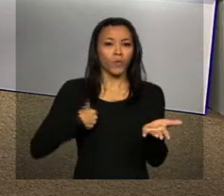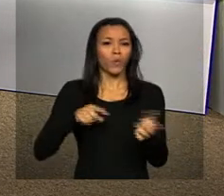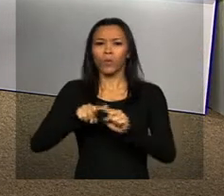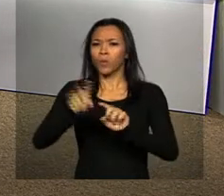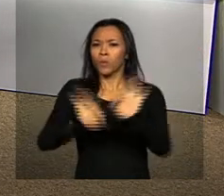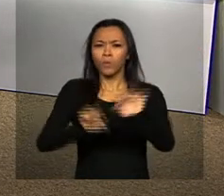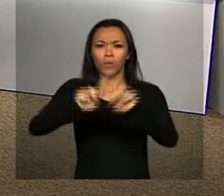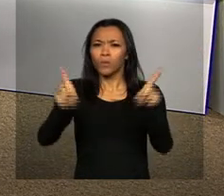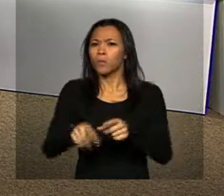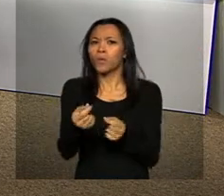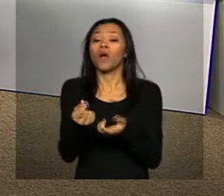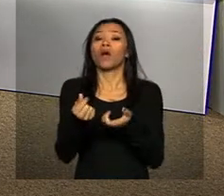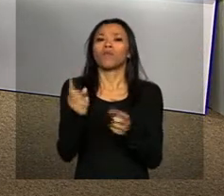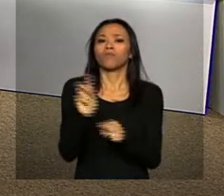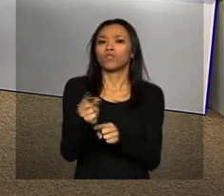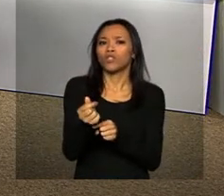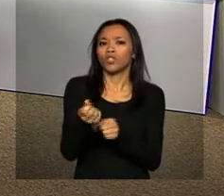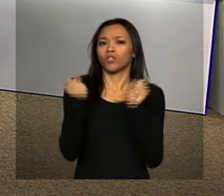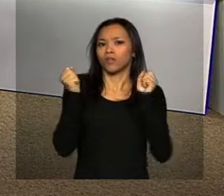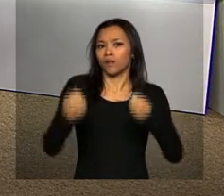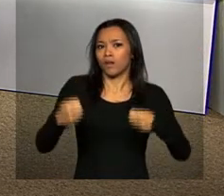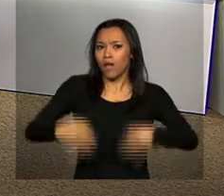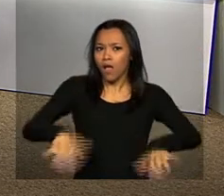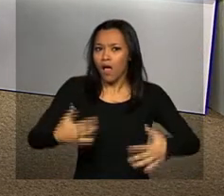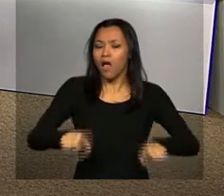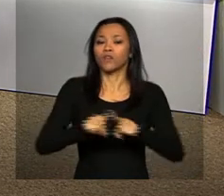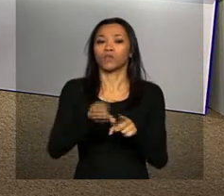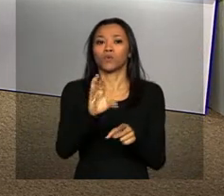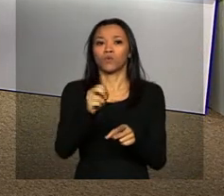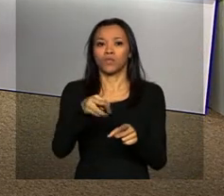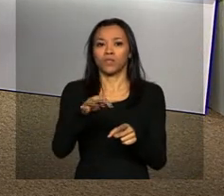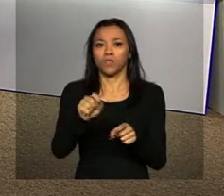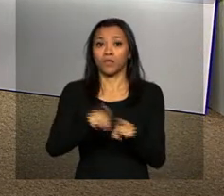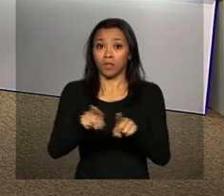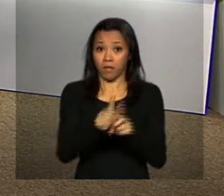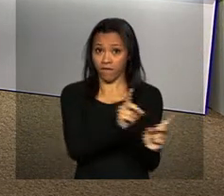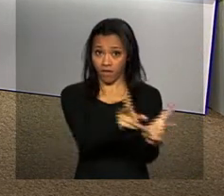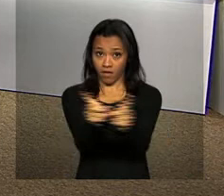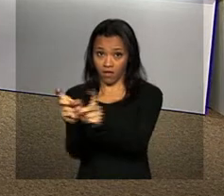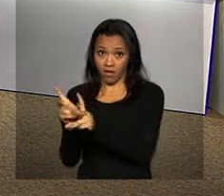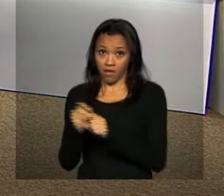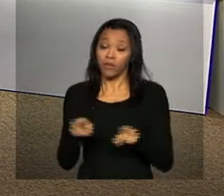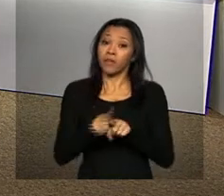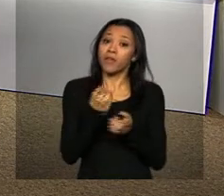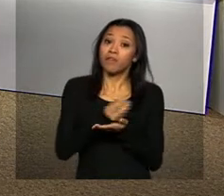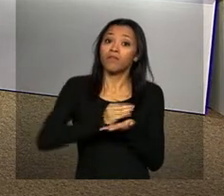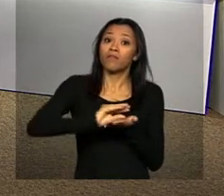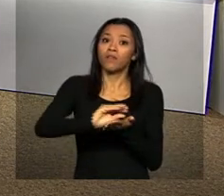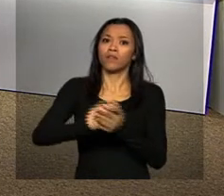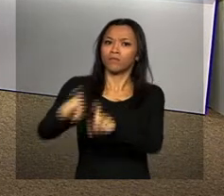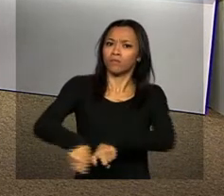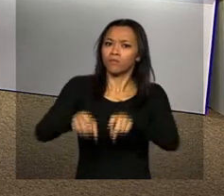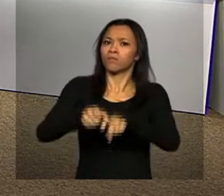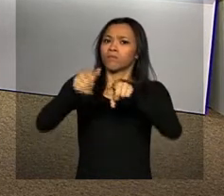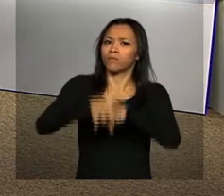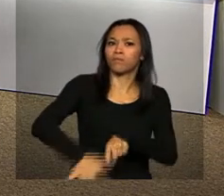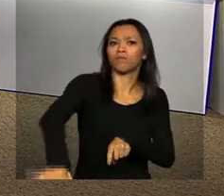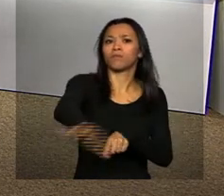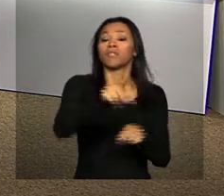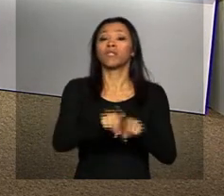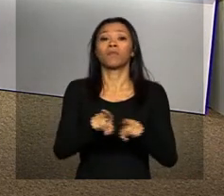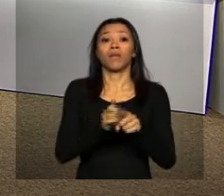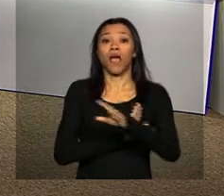previsão de recursos para custeio, comercialização e investimento na próxima safra, além de condições de acesso ao